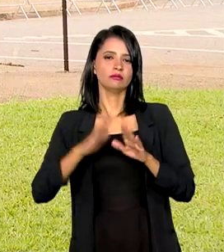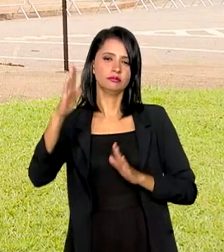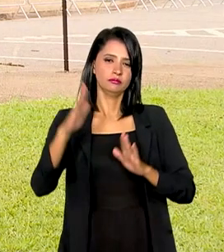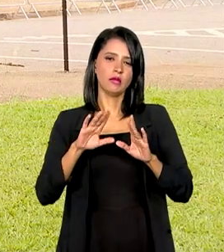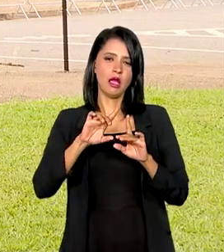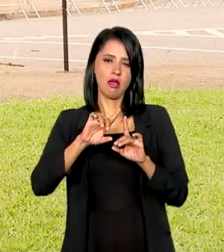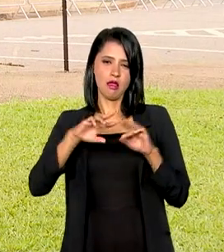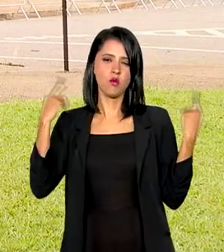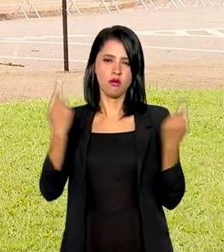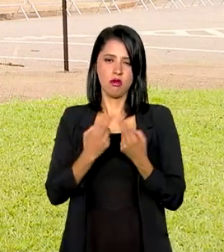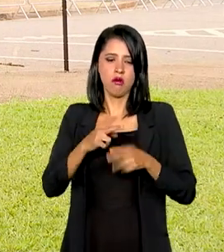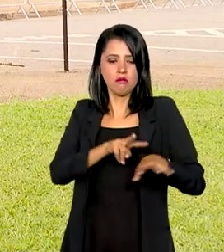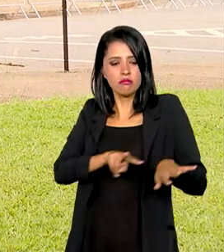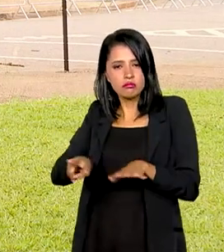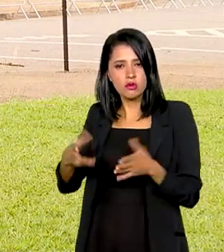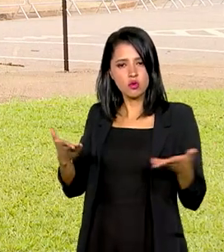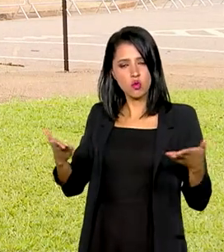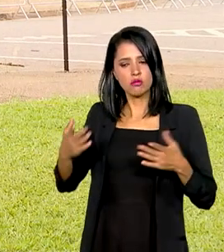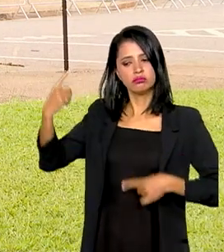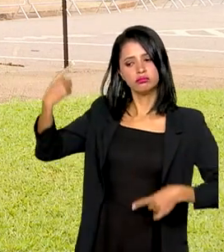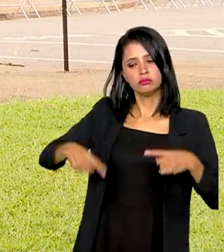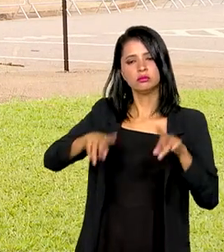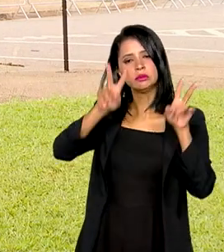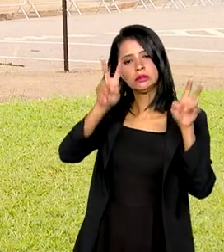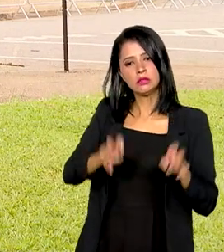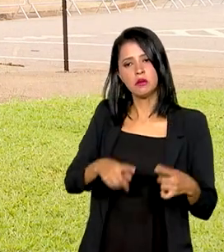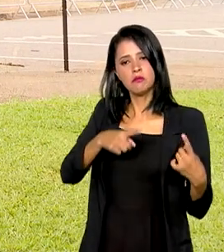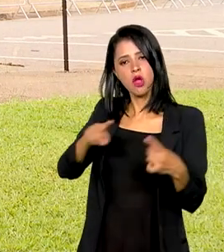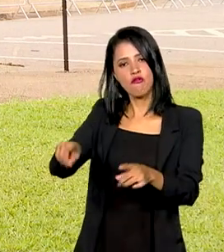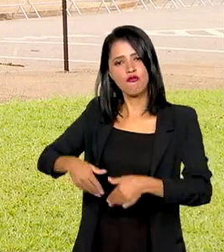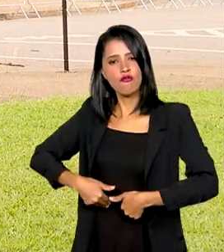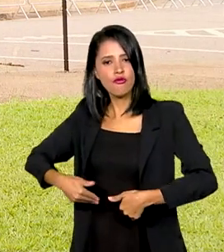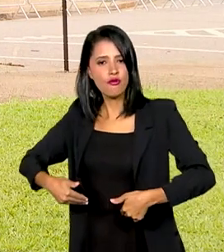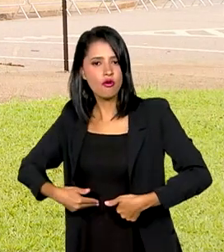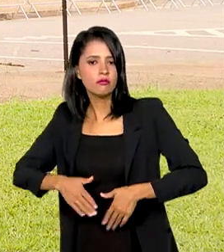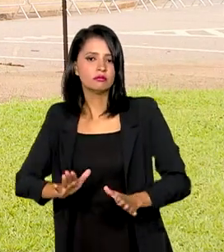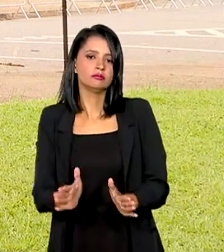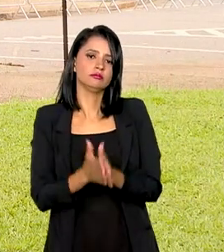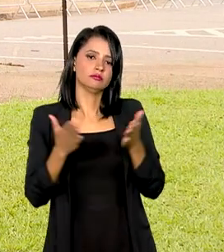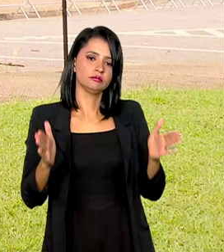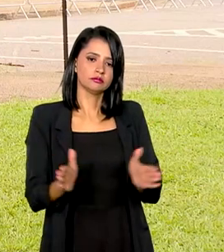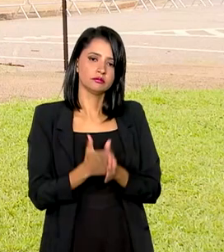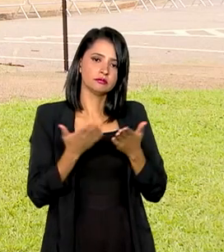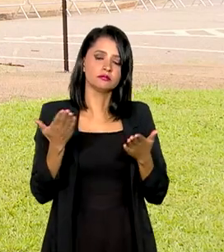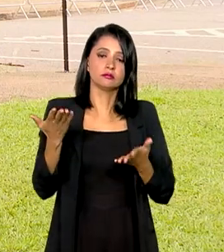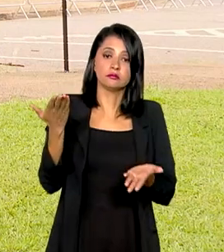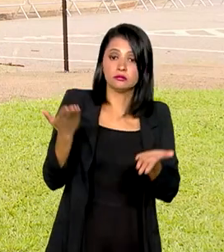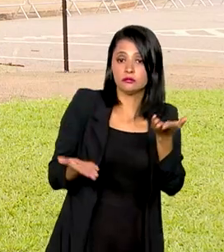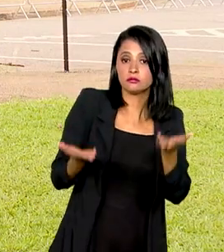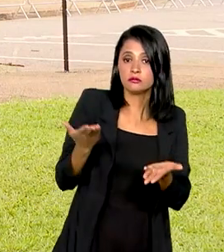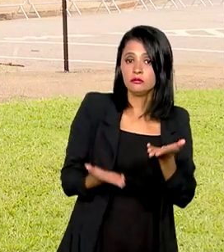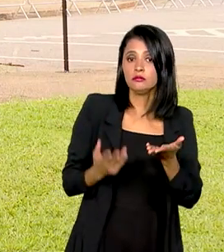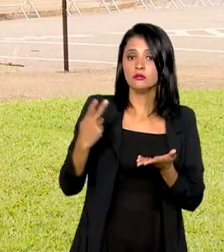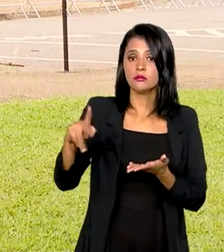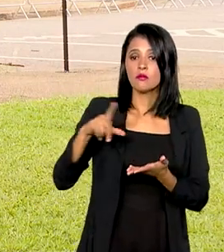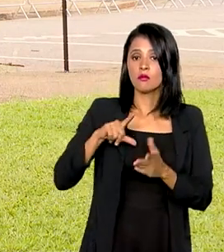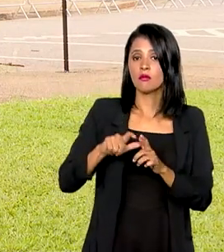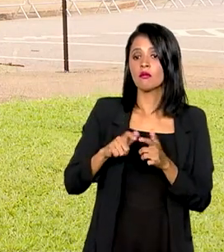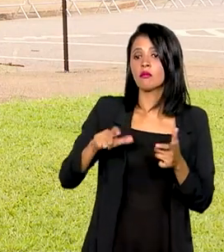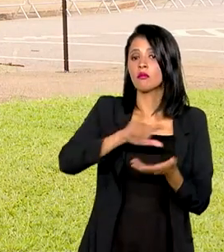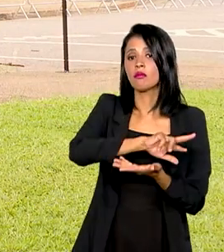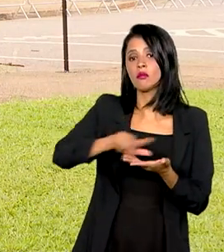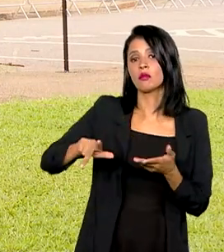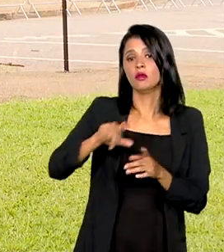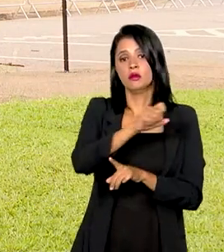desta semana, serão discutidos temas como o combate à fome e à pobreza, o equilíbrio entre as dimensões